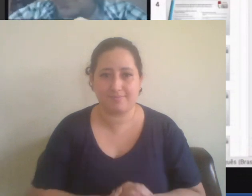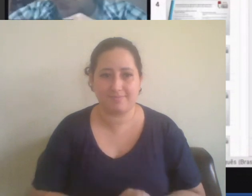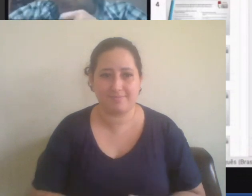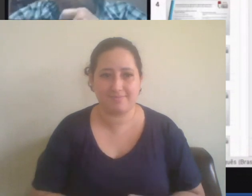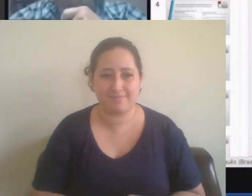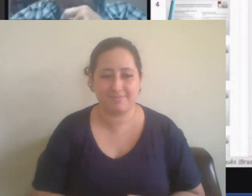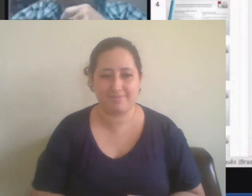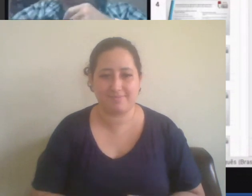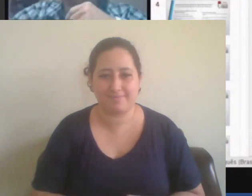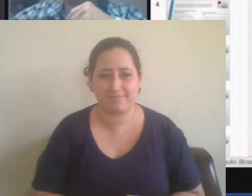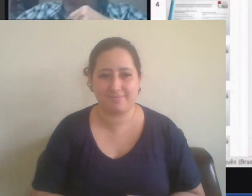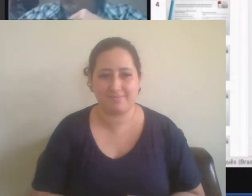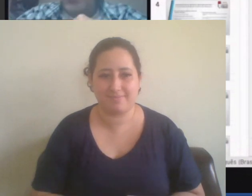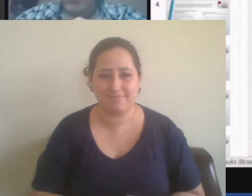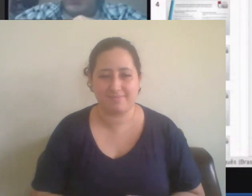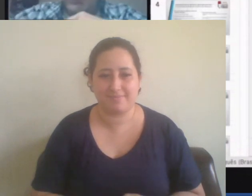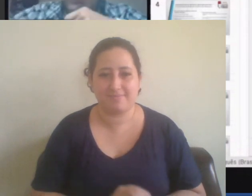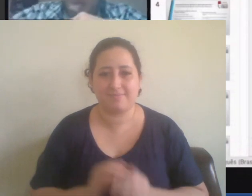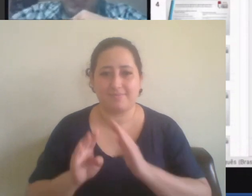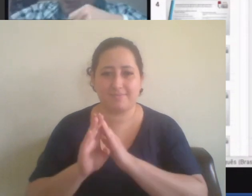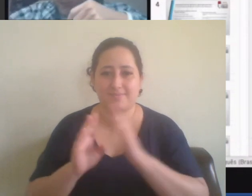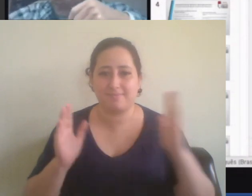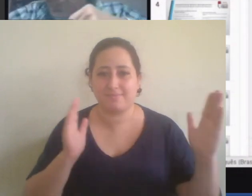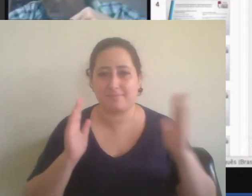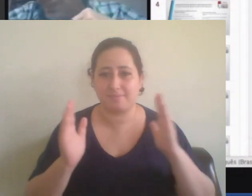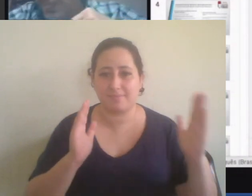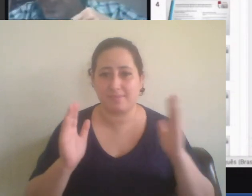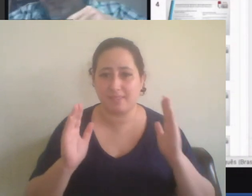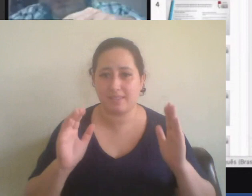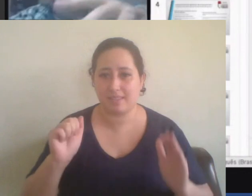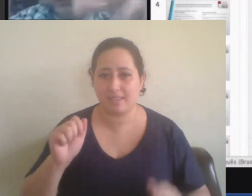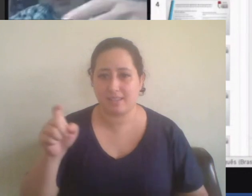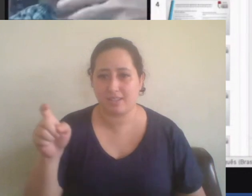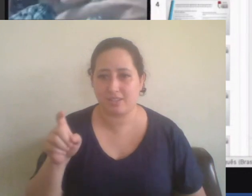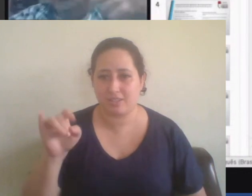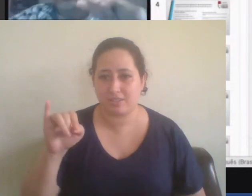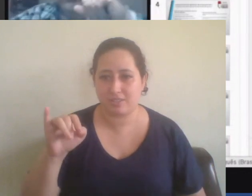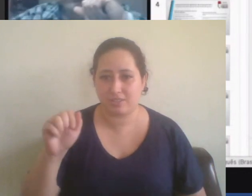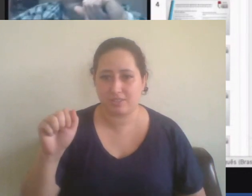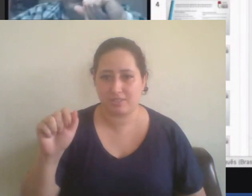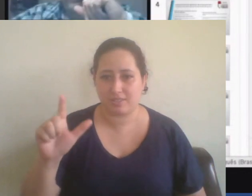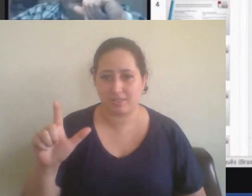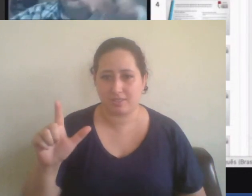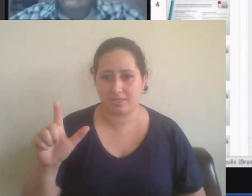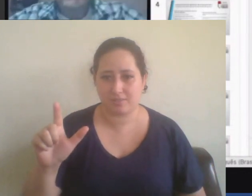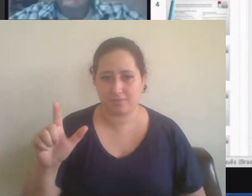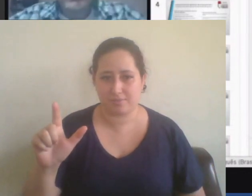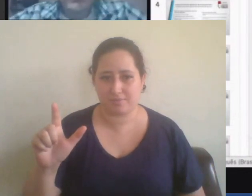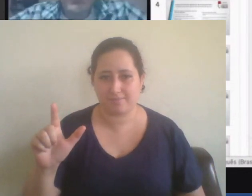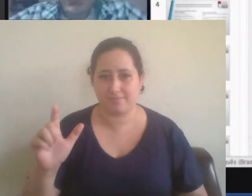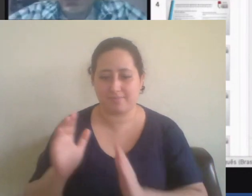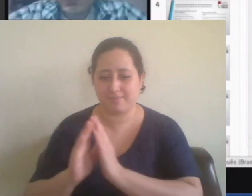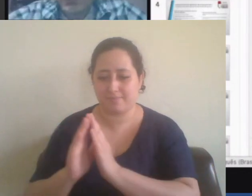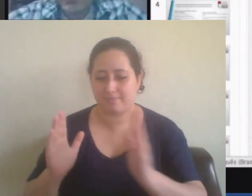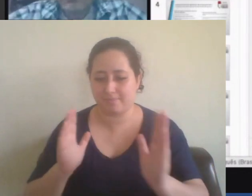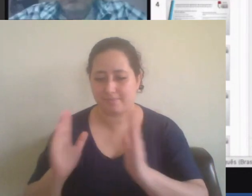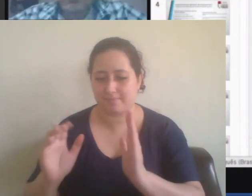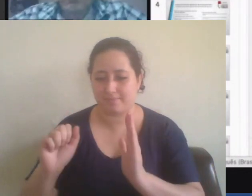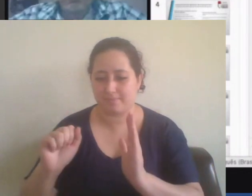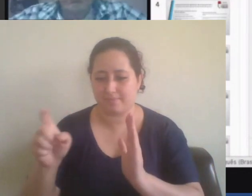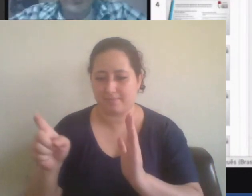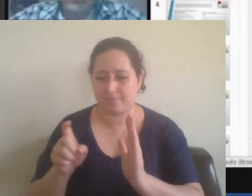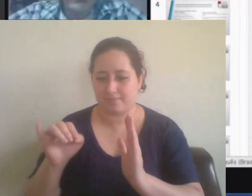num período chamado axial. É onde inicia-se